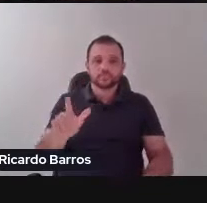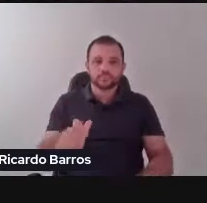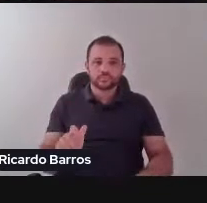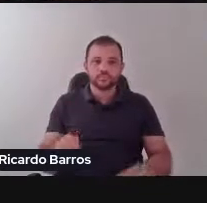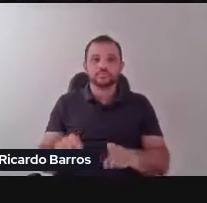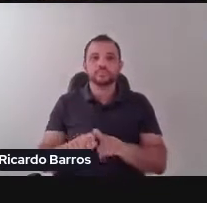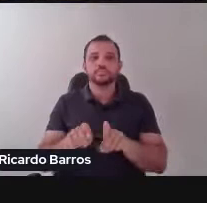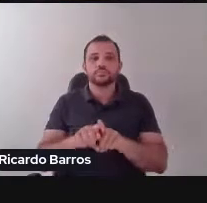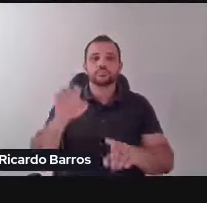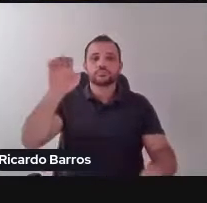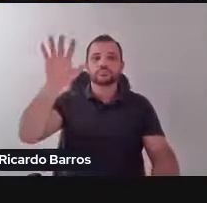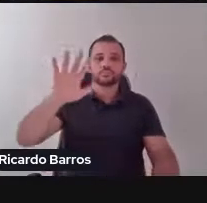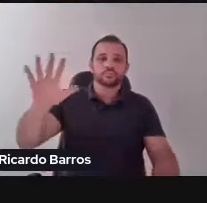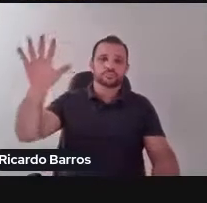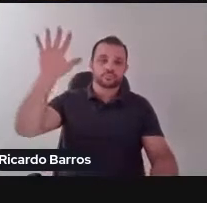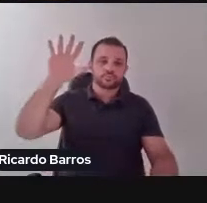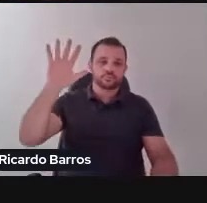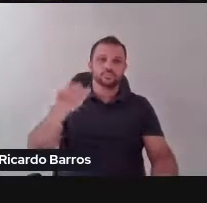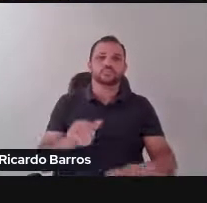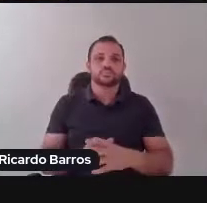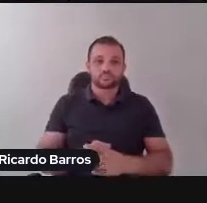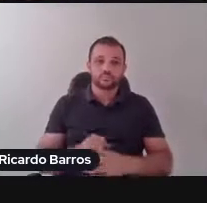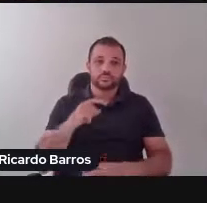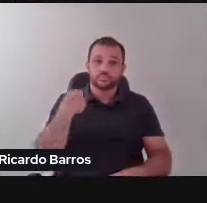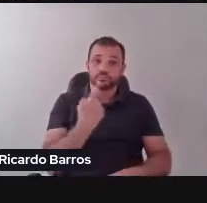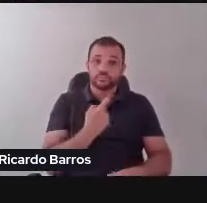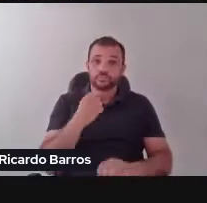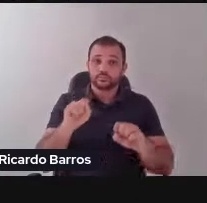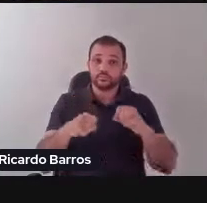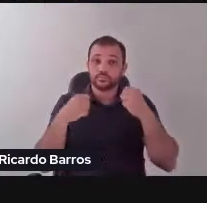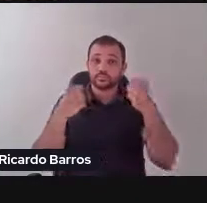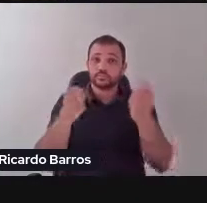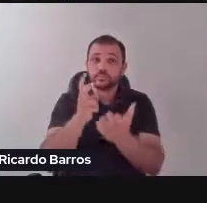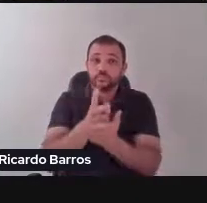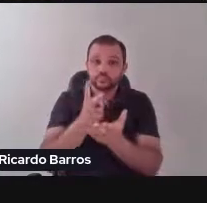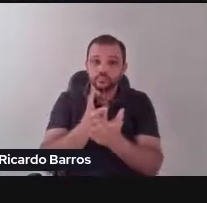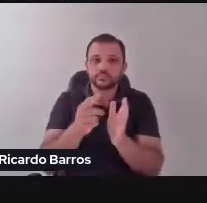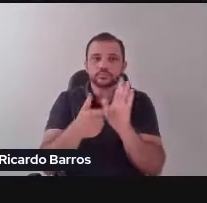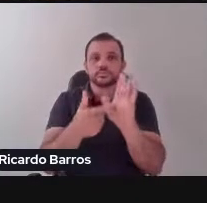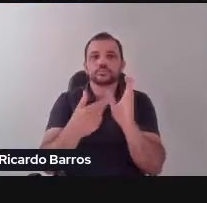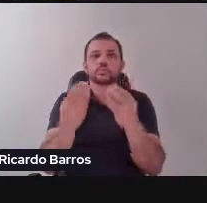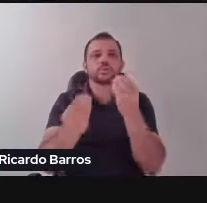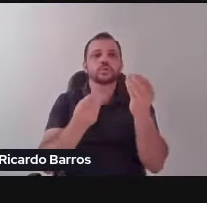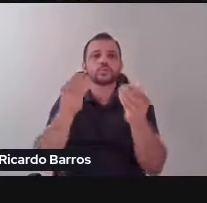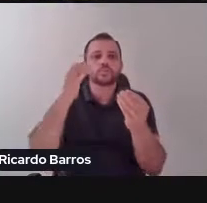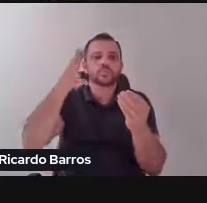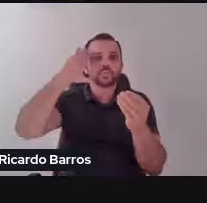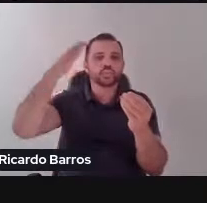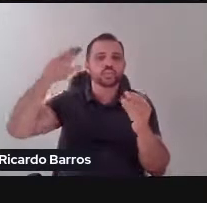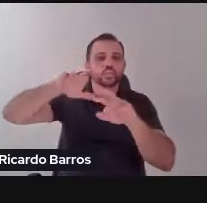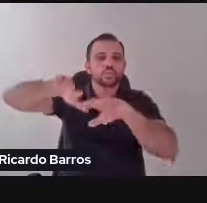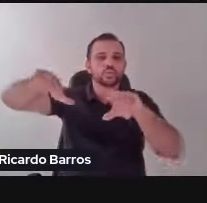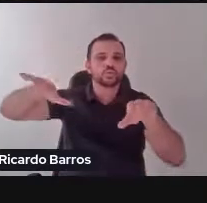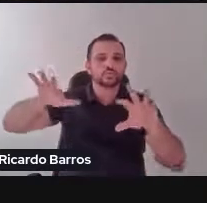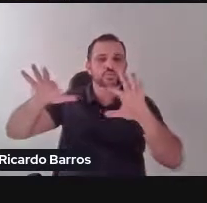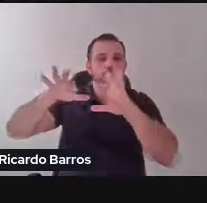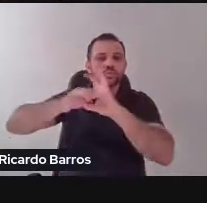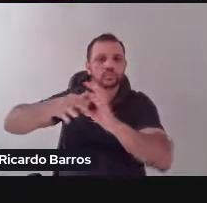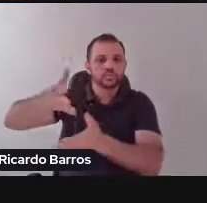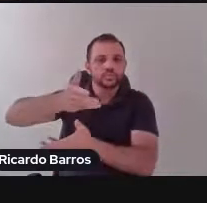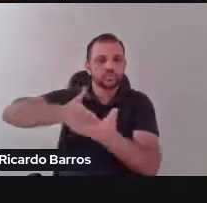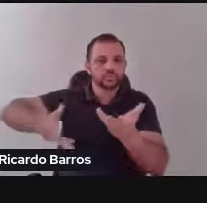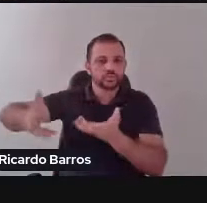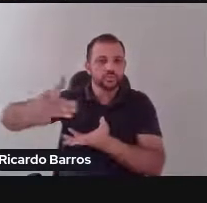Europa. sempre tentando realçar o multiculturalismo e vislumbrar que precisamos gerar uma era